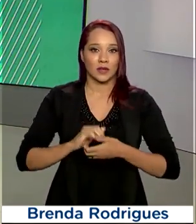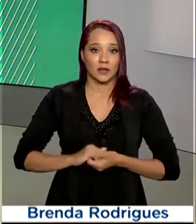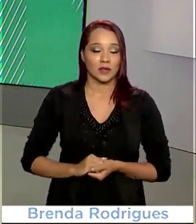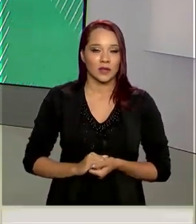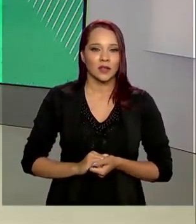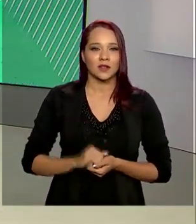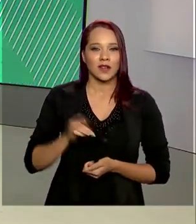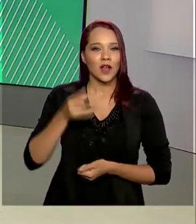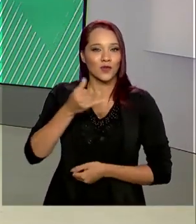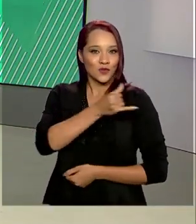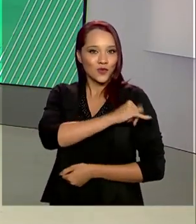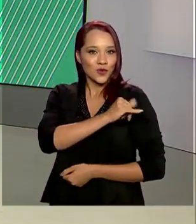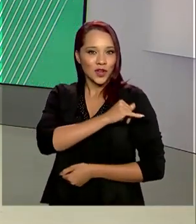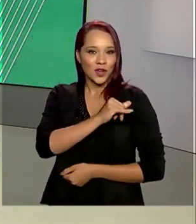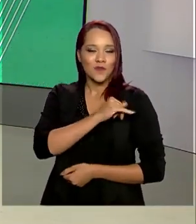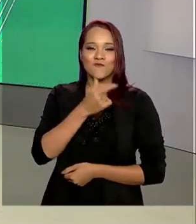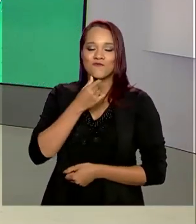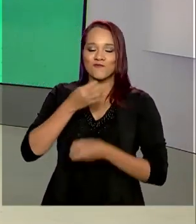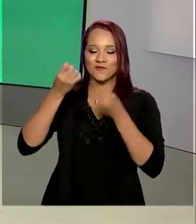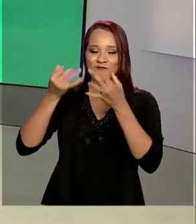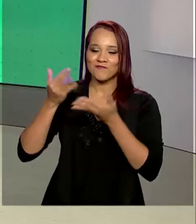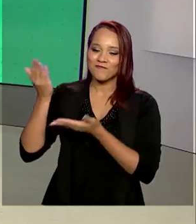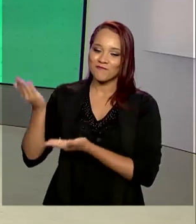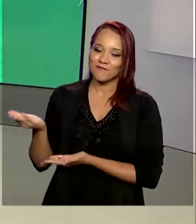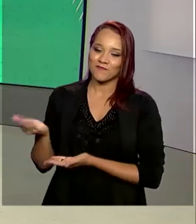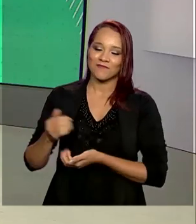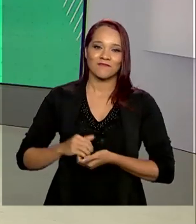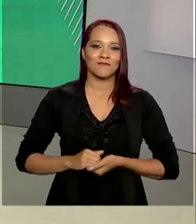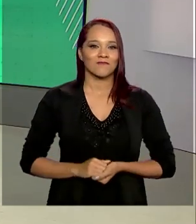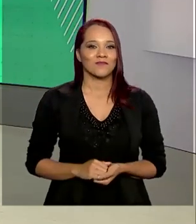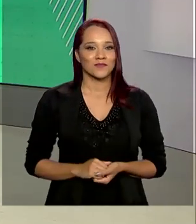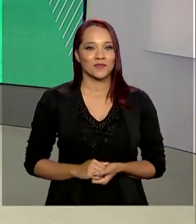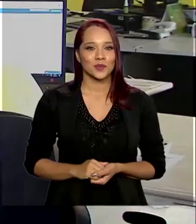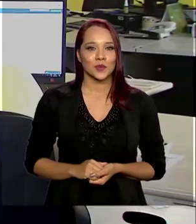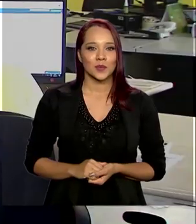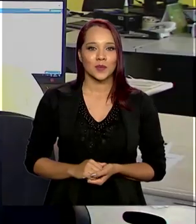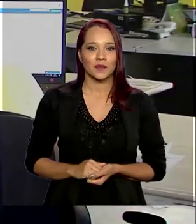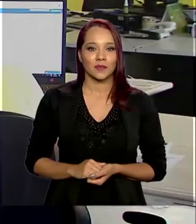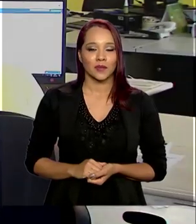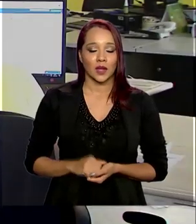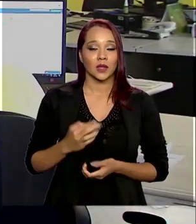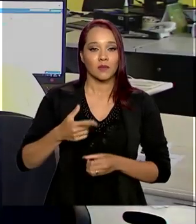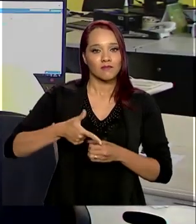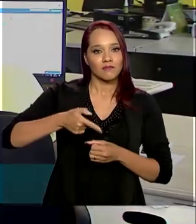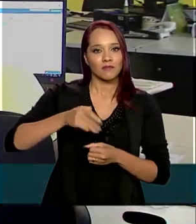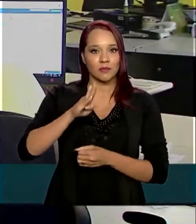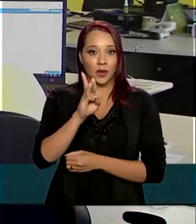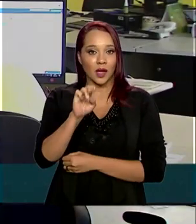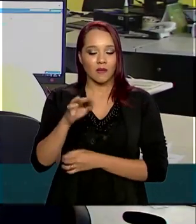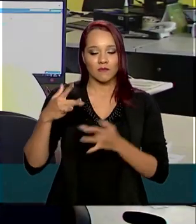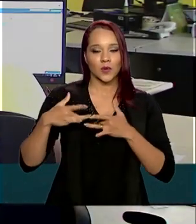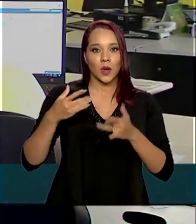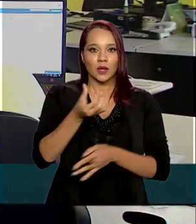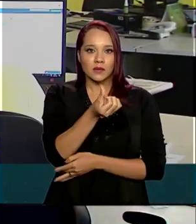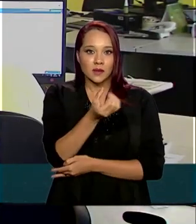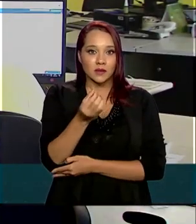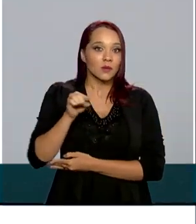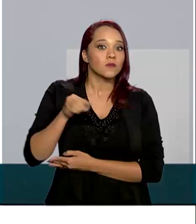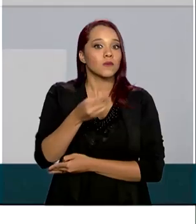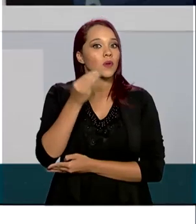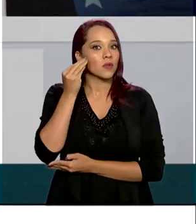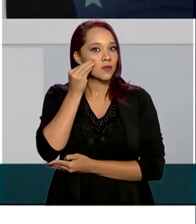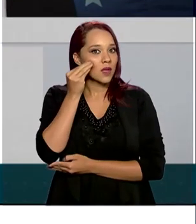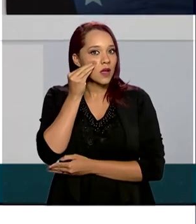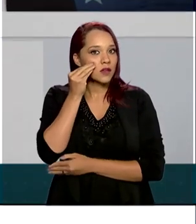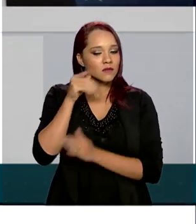Direto do Rio de Janeiro, Igor Santos conta pra gente. A Petrobras vai doar 600 mil testes